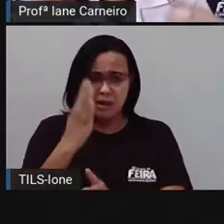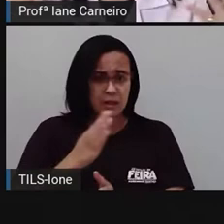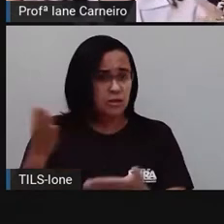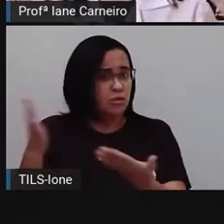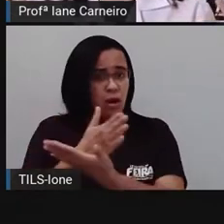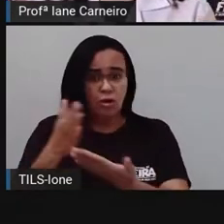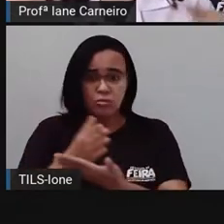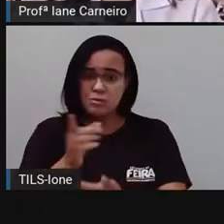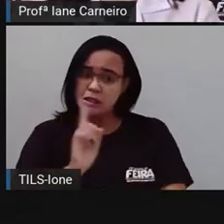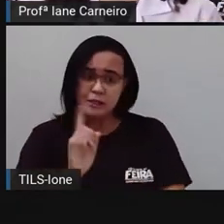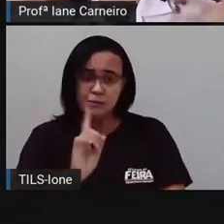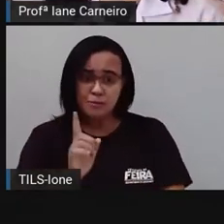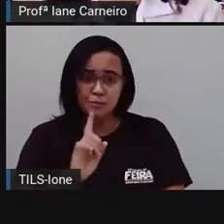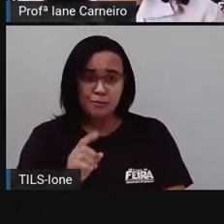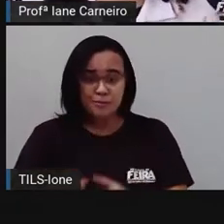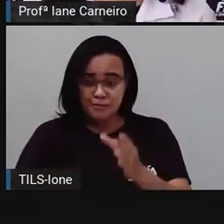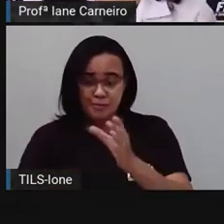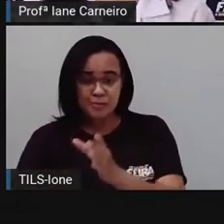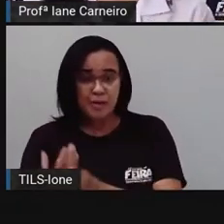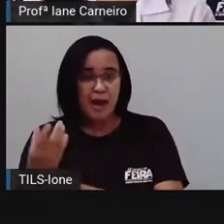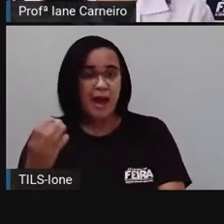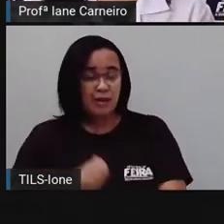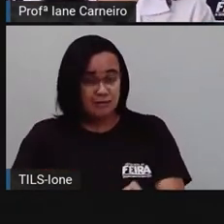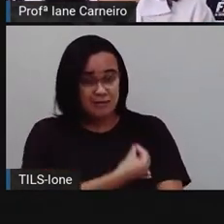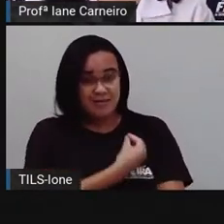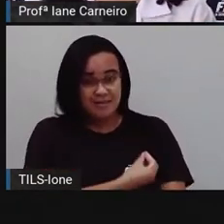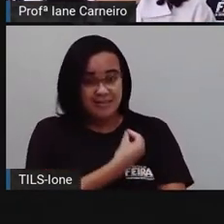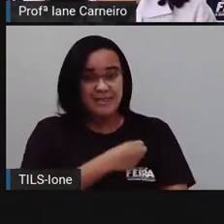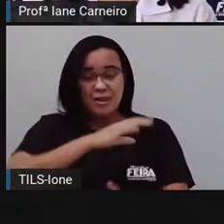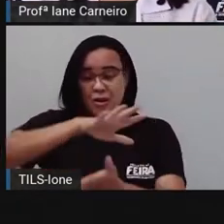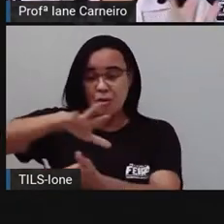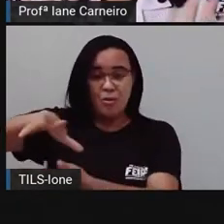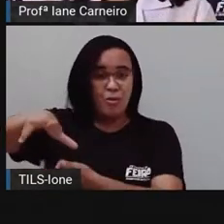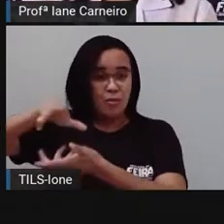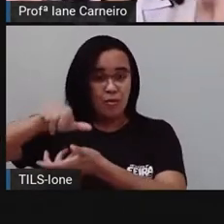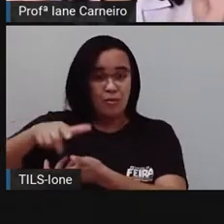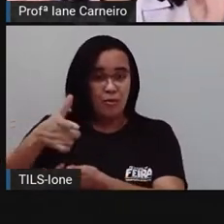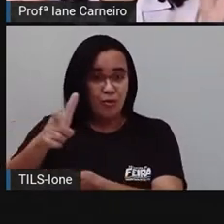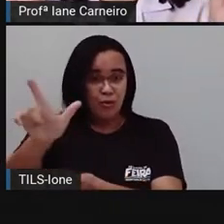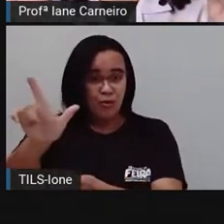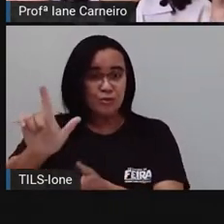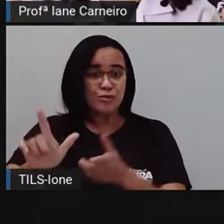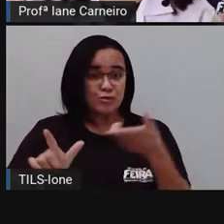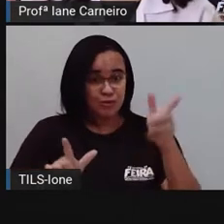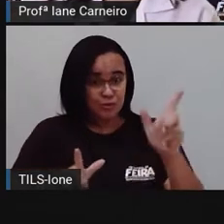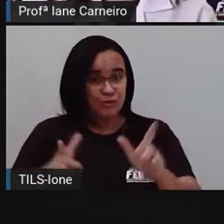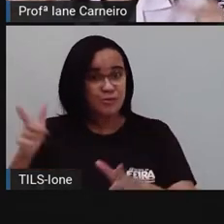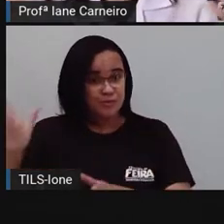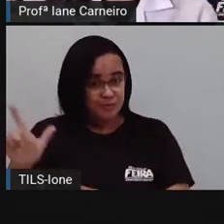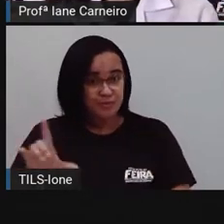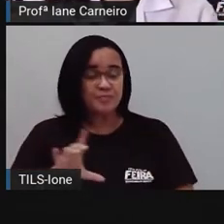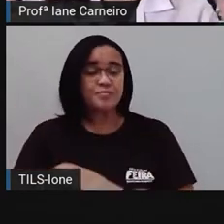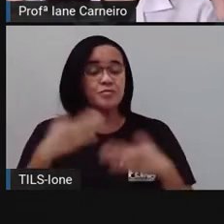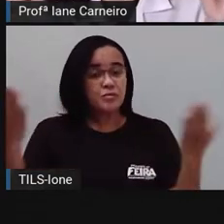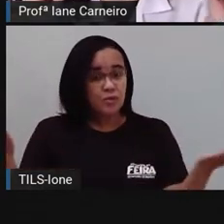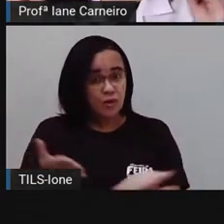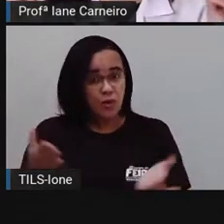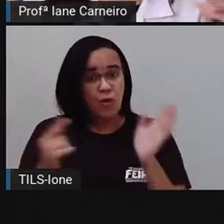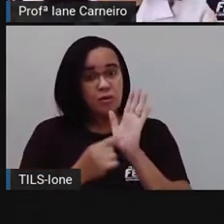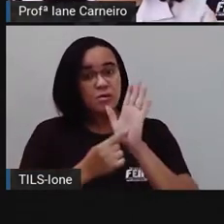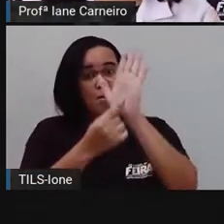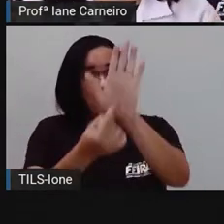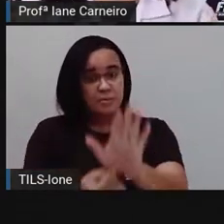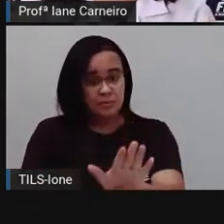são originários de outros lugares do mundo e não do Brasil. Então, hoje a Pró vai trazer para vocês alguns animais que são, assim,